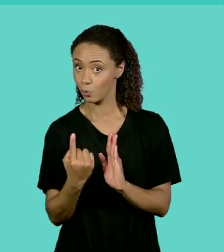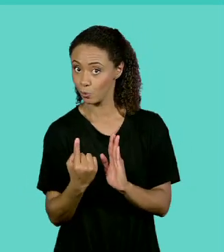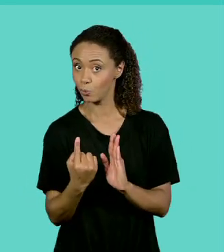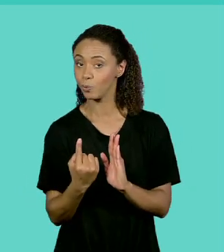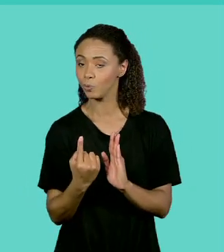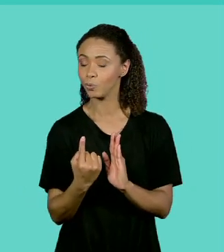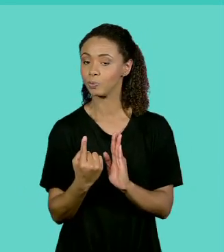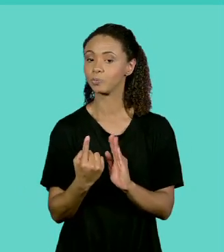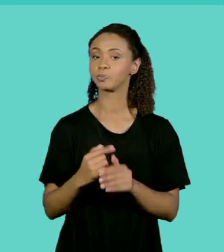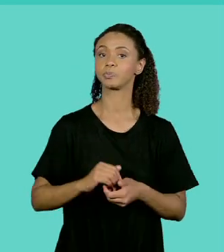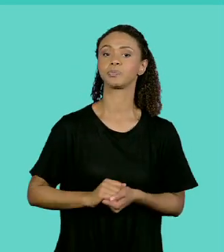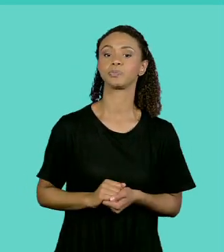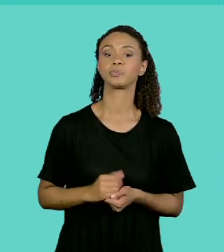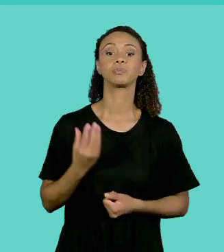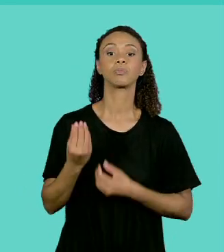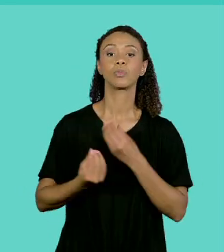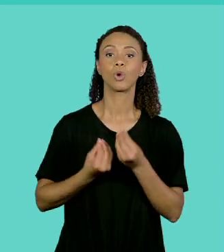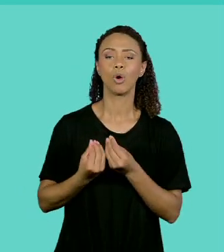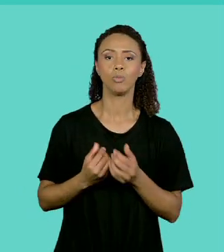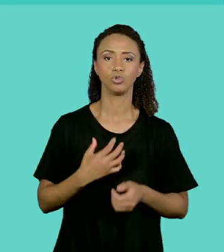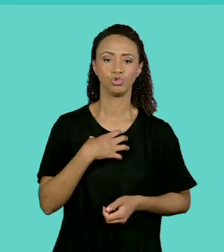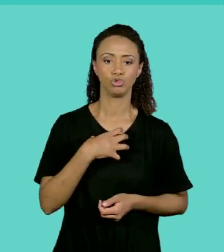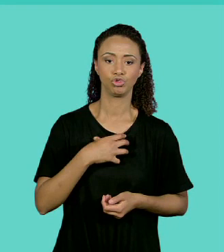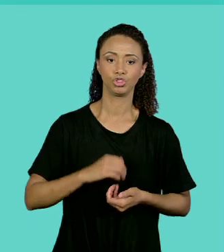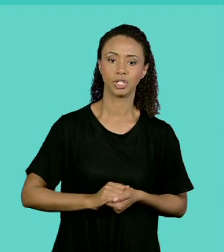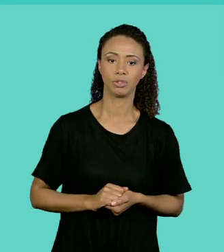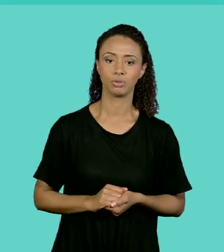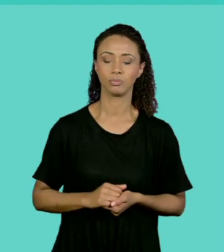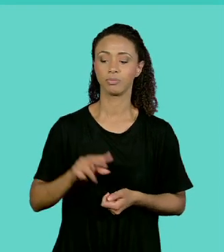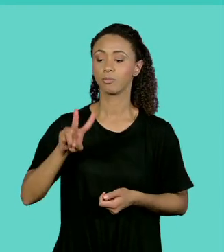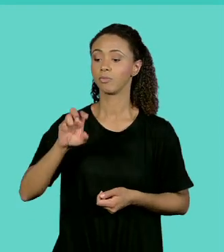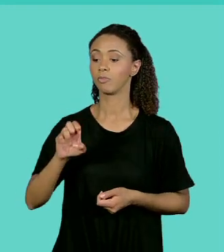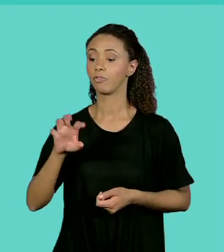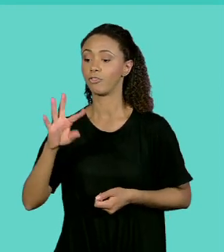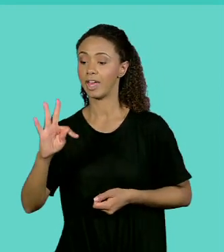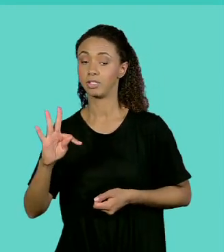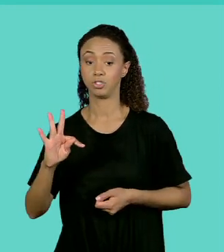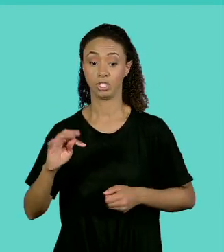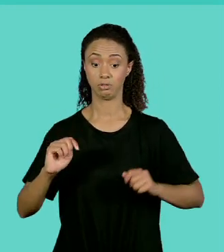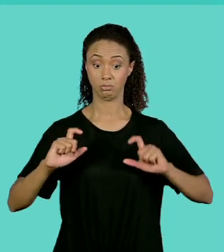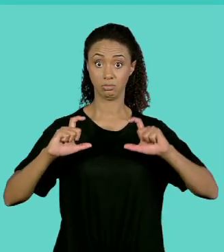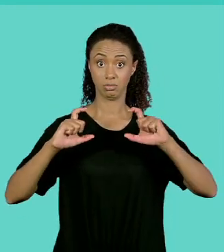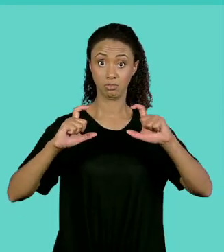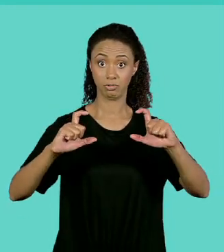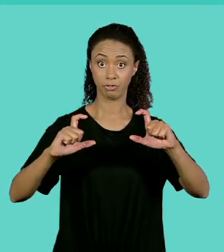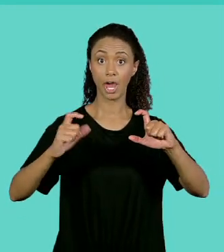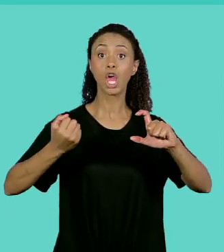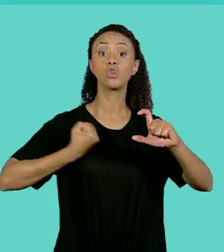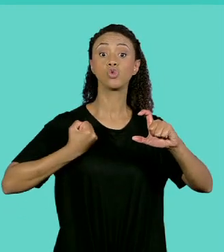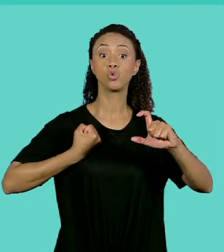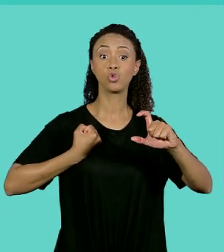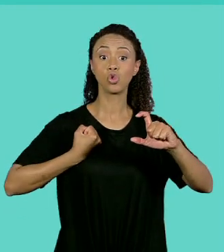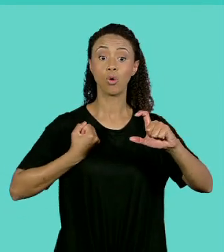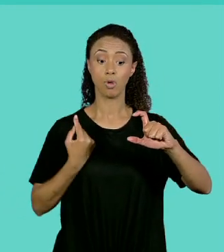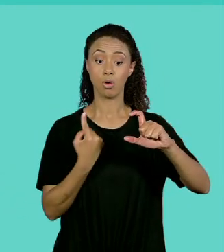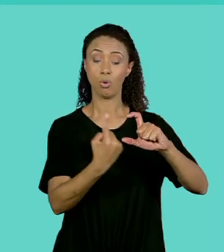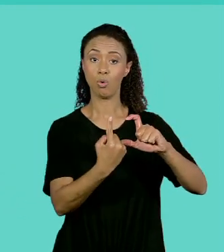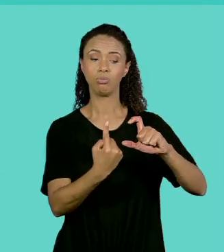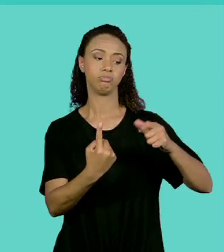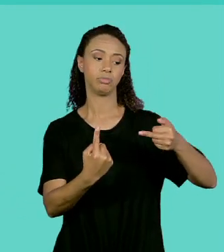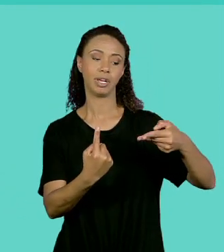posição 1 do meu vetor, vete entre colchetes, eu informo o número do vagão igual a Maria.